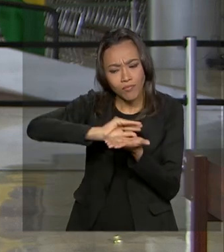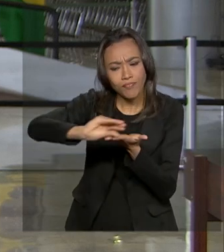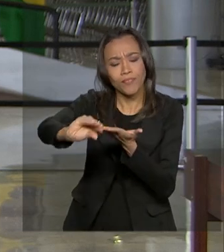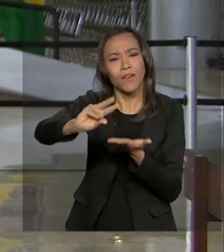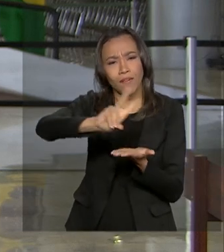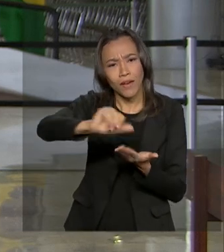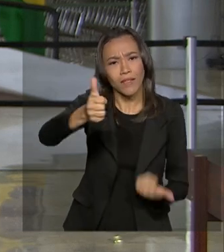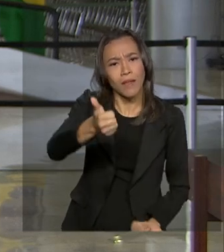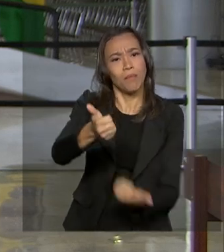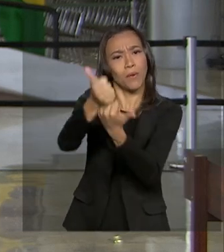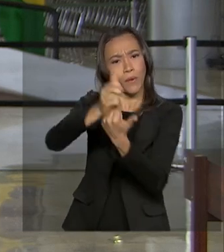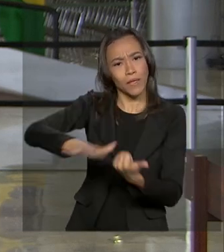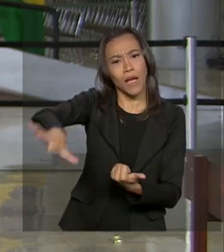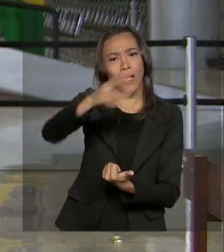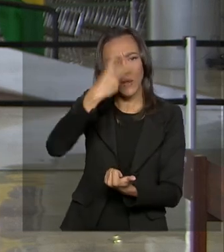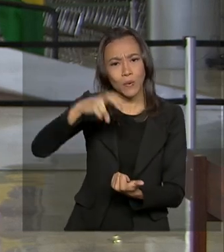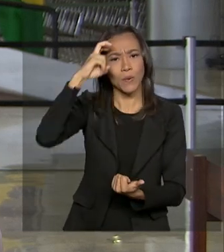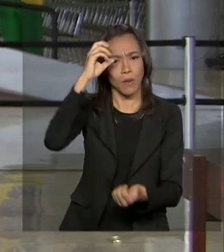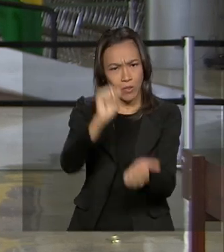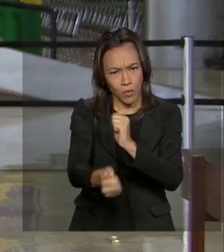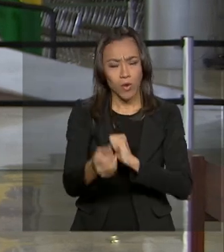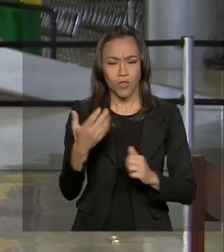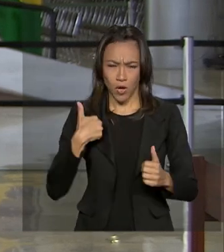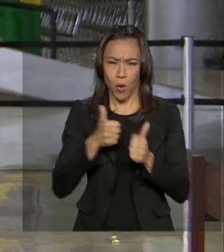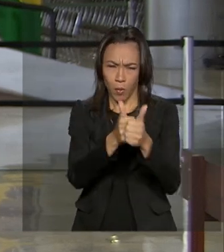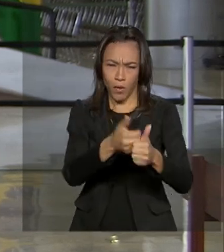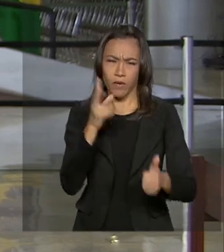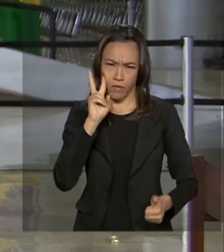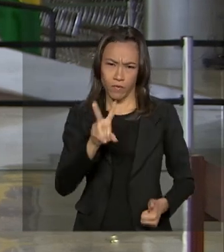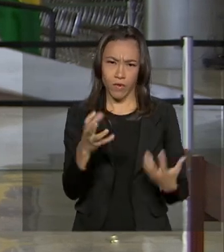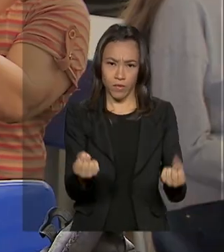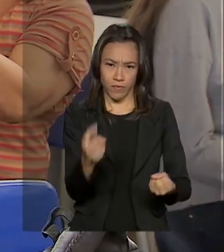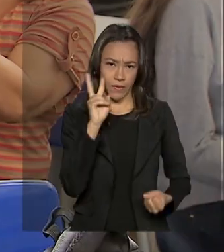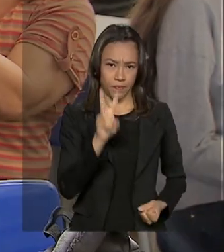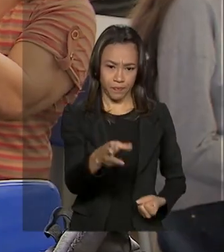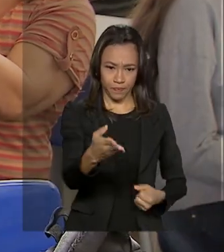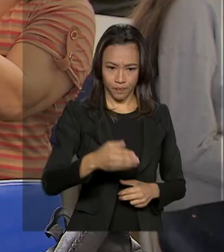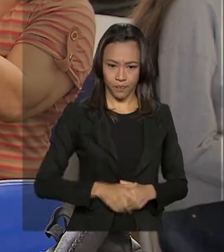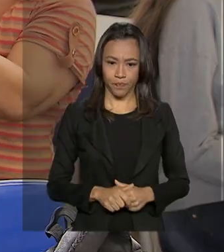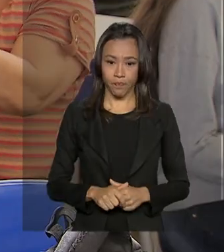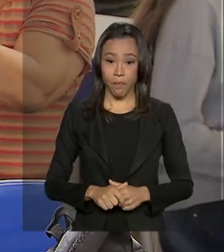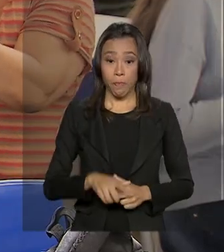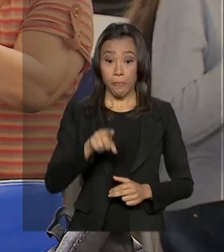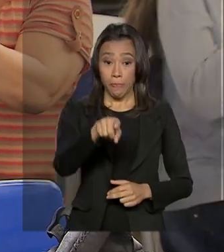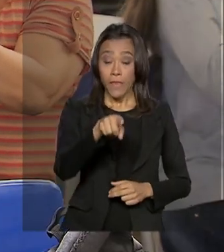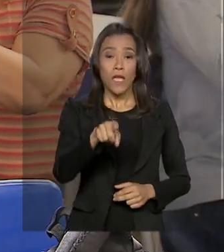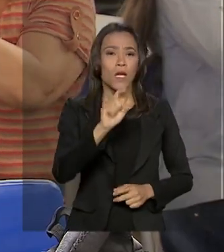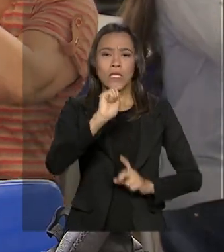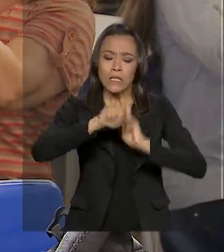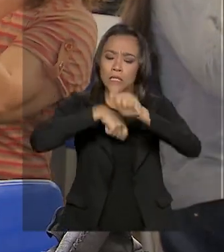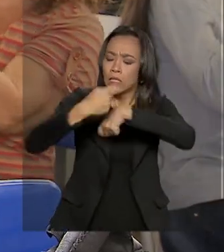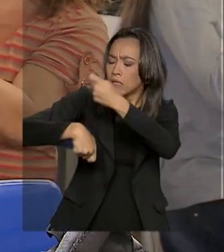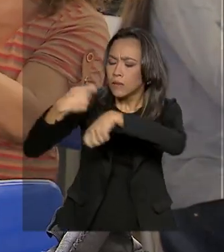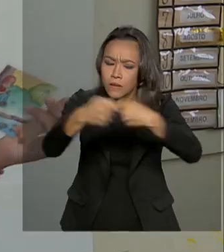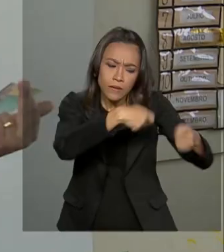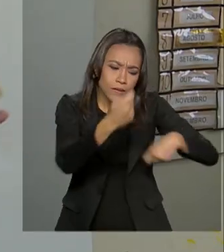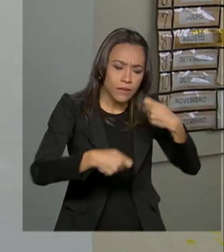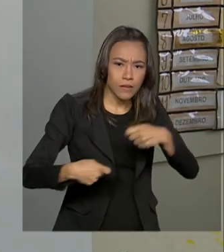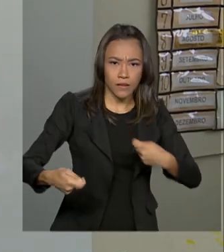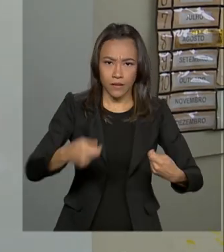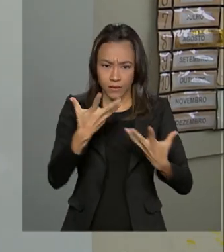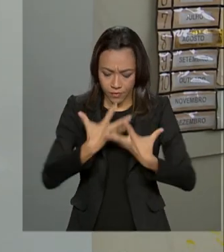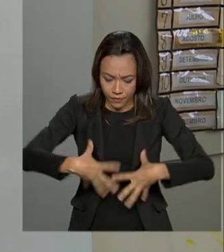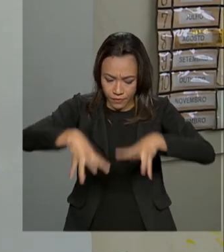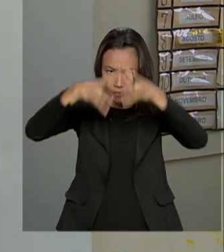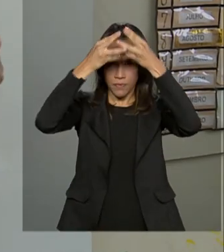culturais e esportivas. Eu acompanhei. Vamos ver na reportagem. O Sinais busca o desenvolvimento integral,